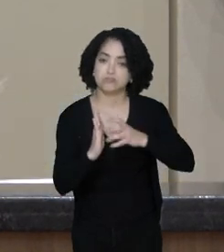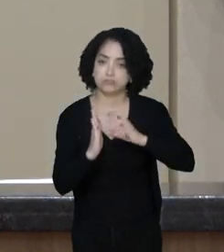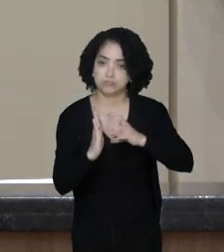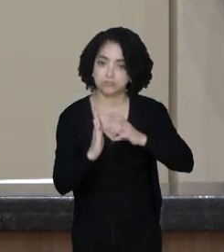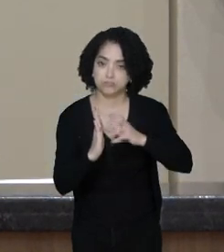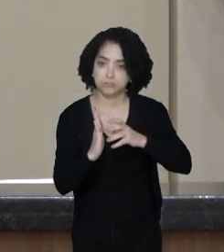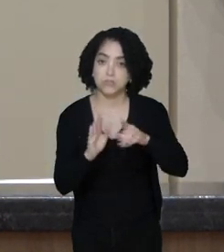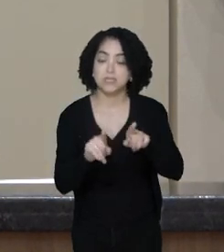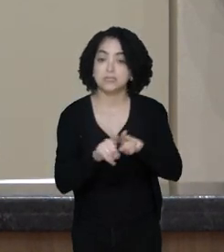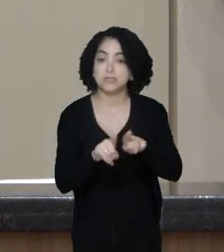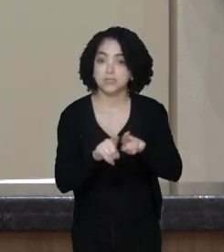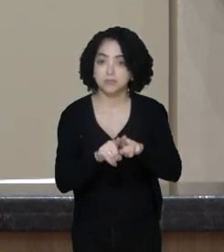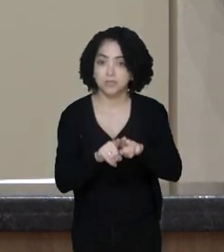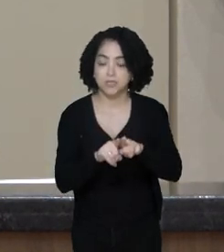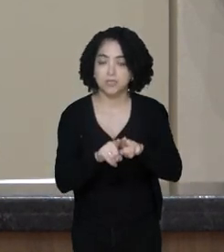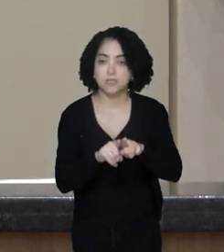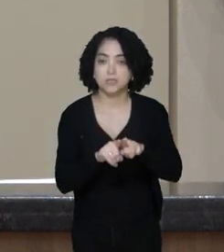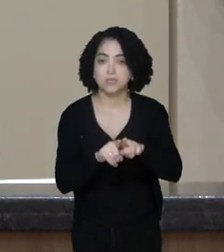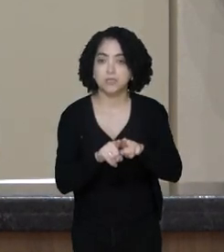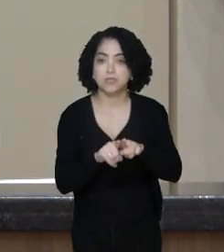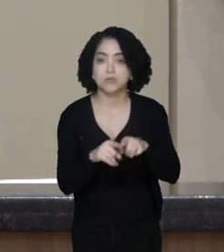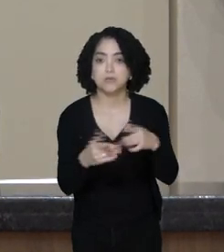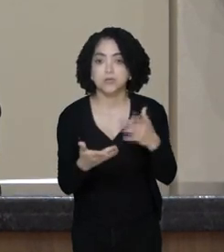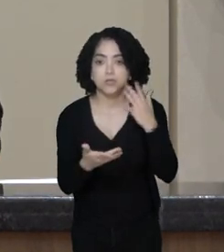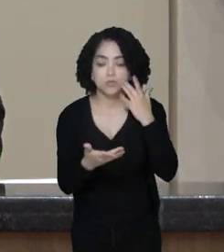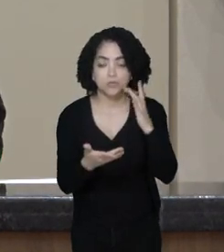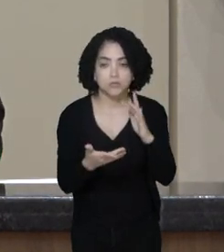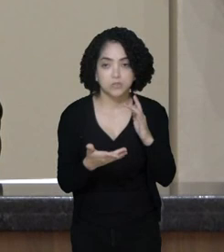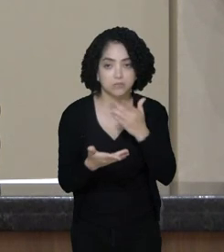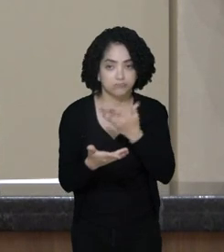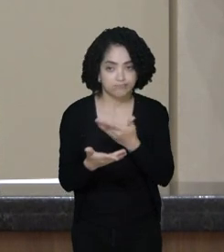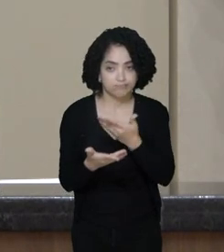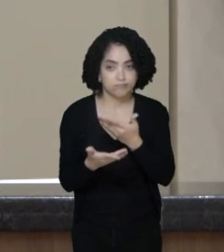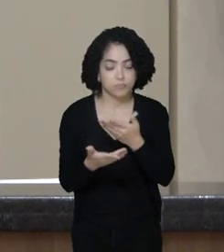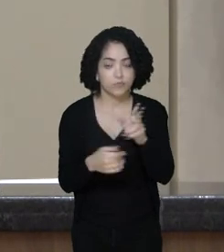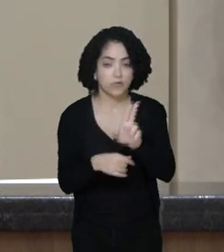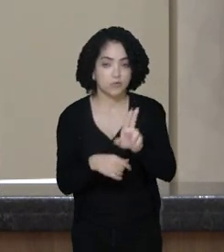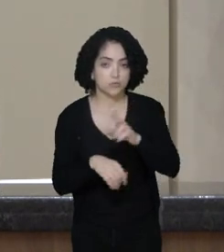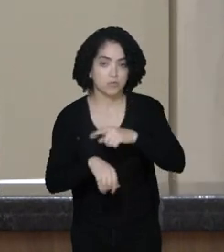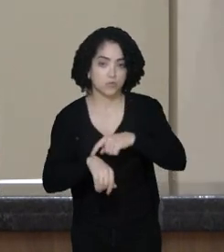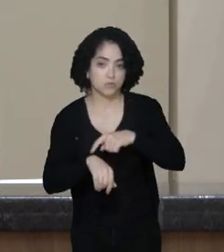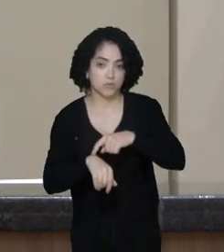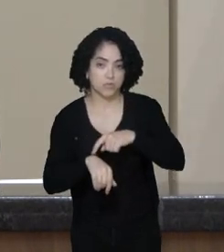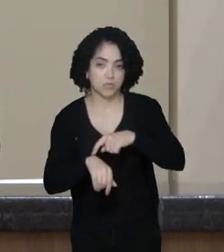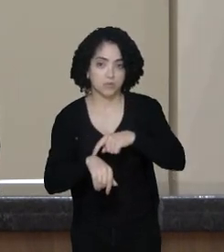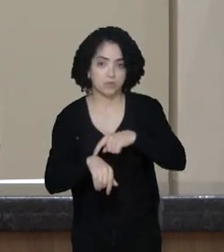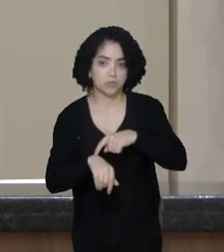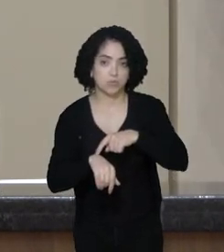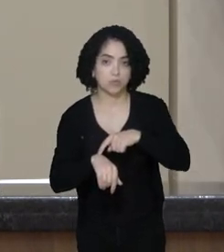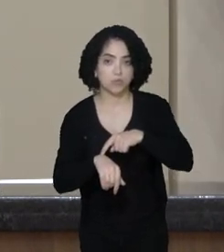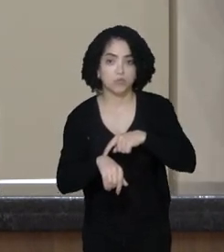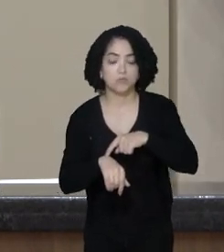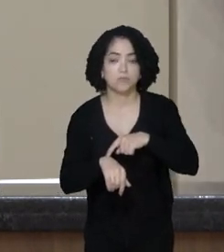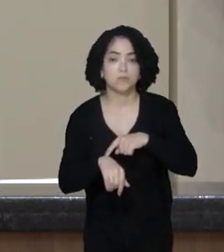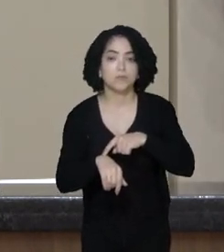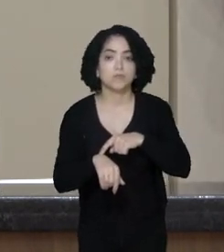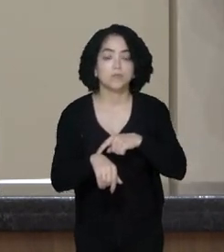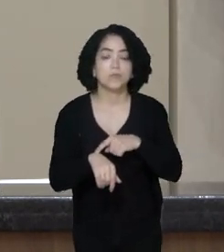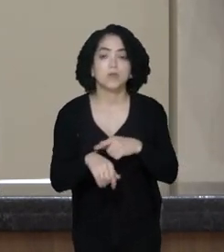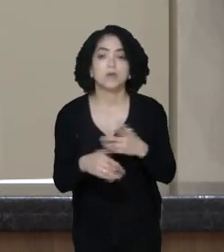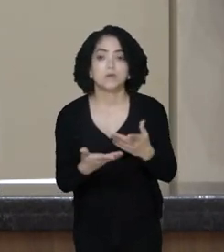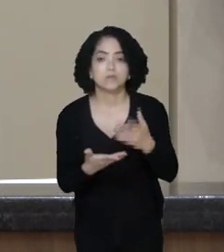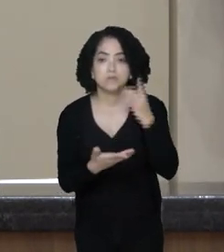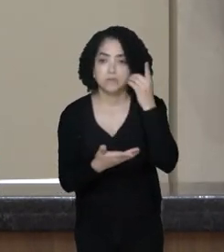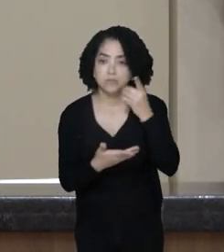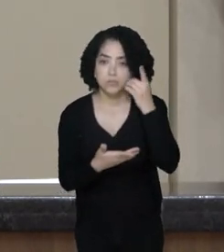o horário dos partidos políticos. Não sei, deputado Ismael, que eu vou usar o tempo, deputado Ivan Atz, que eu vou usar o tempo do PL, já usou, deputado